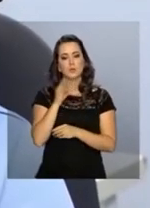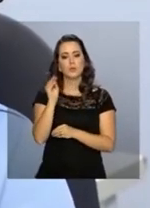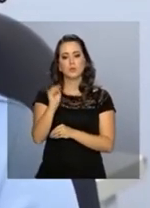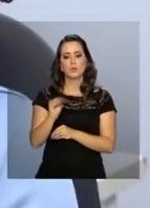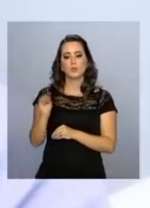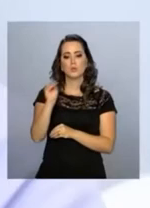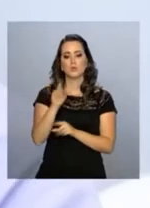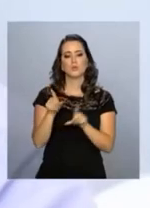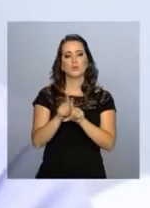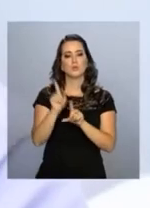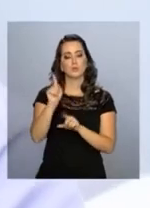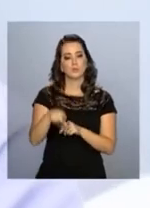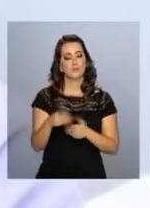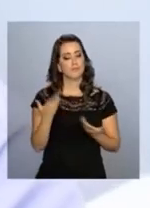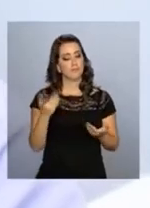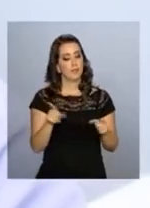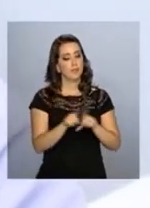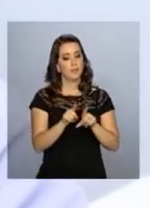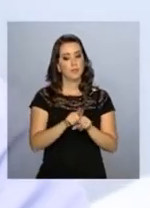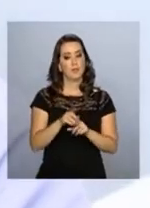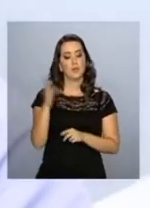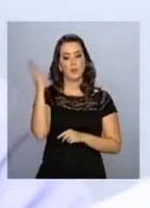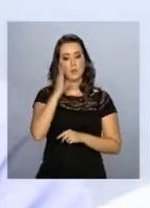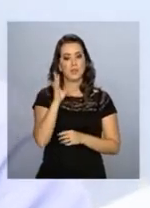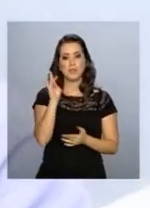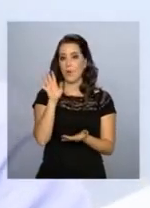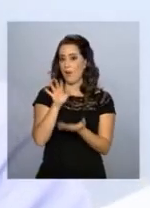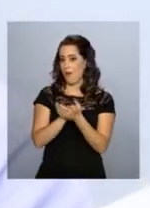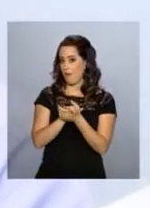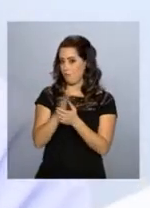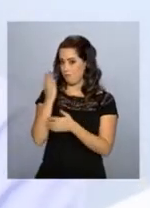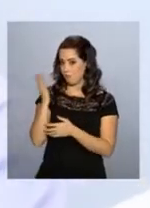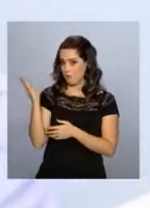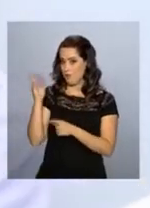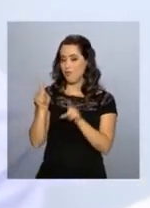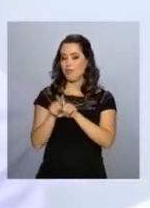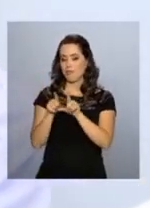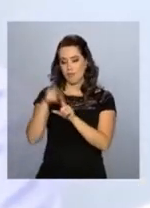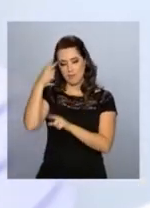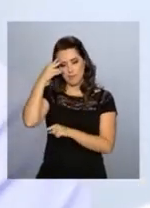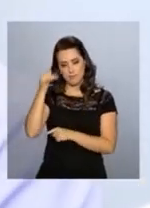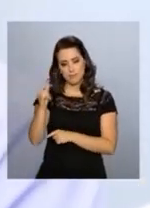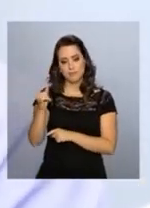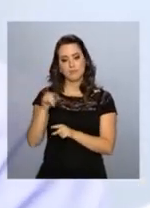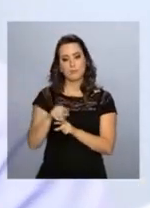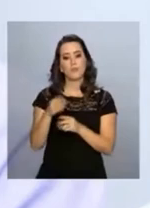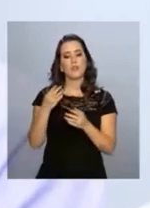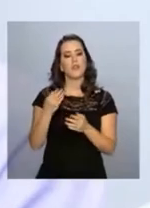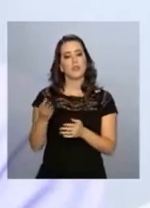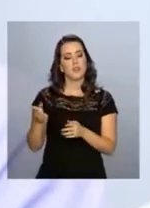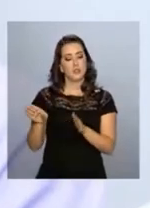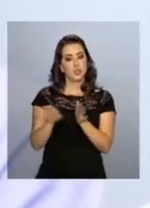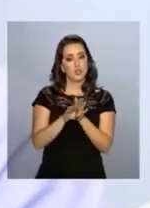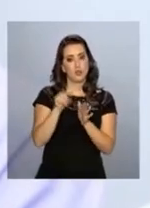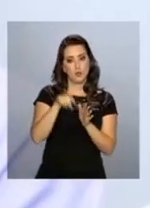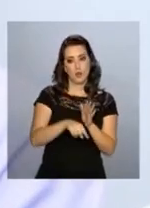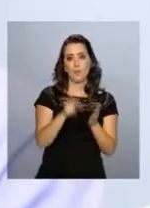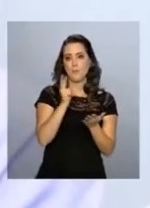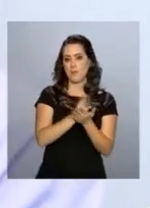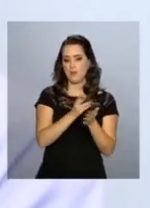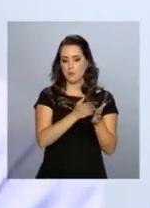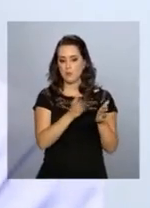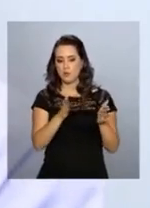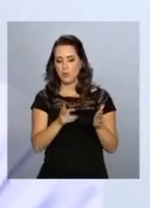valor para estrangeiro. E foi no Brasil que ela se casou com Kerby, também haitiano, que veio na mesma época que ela,